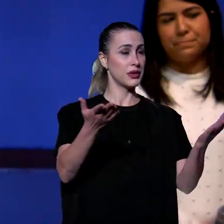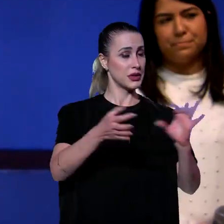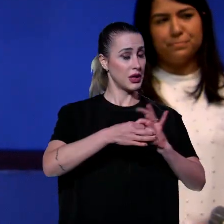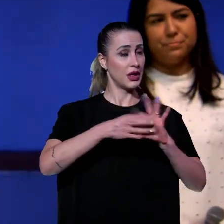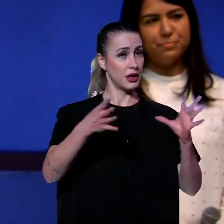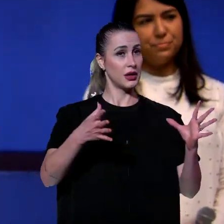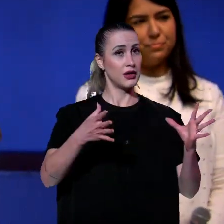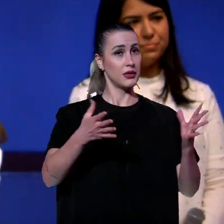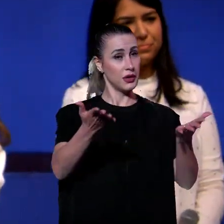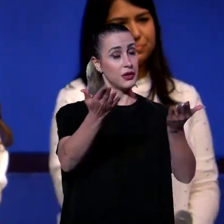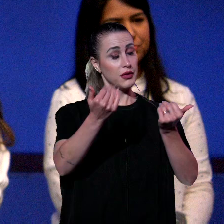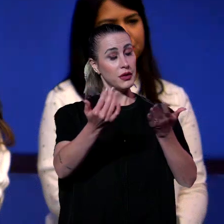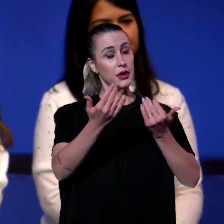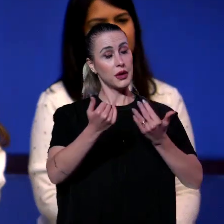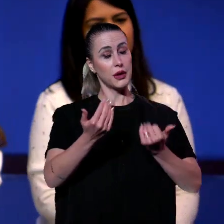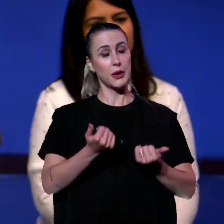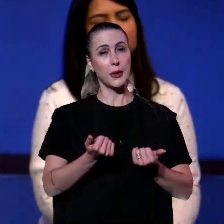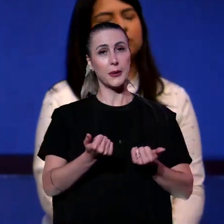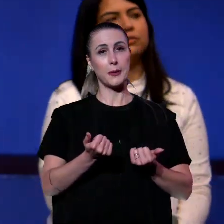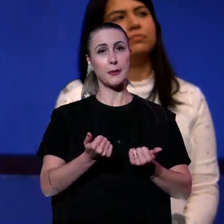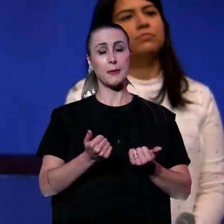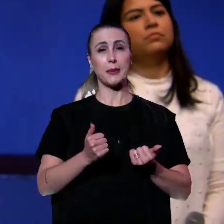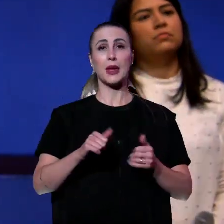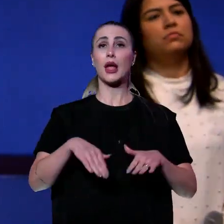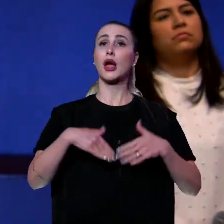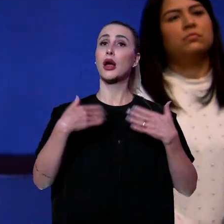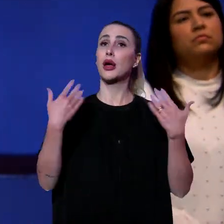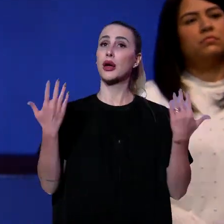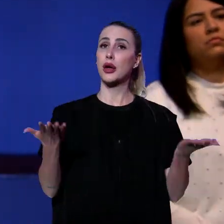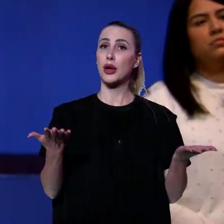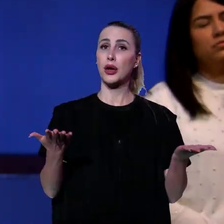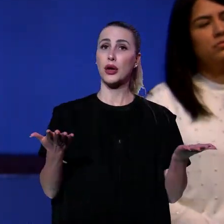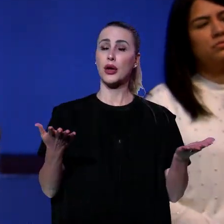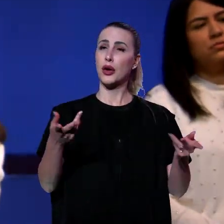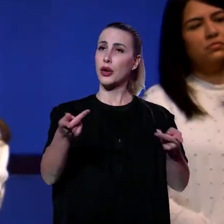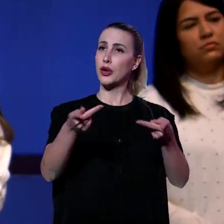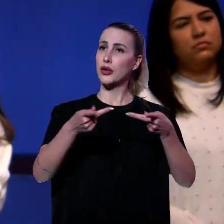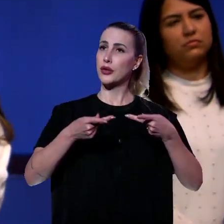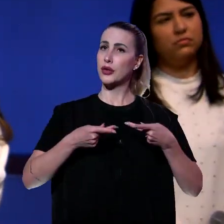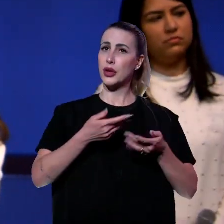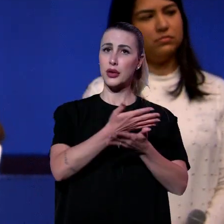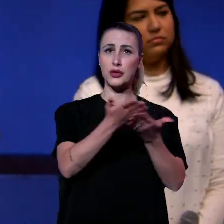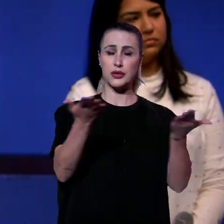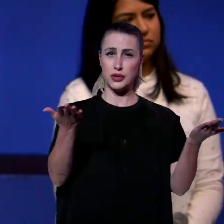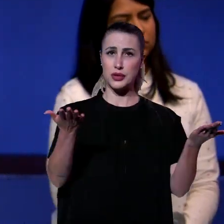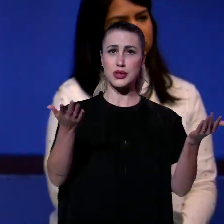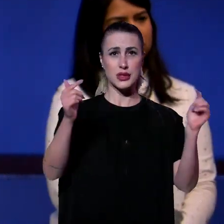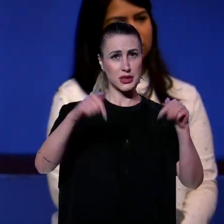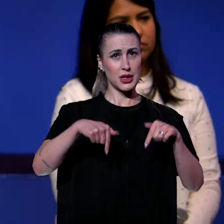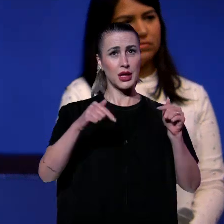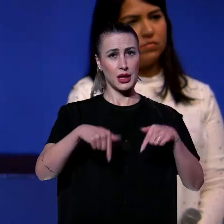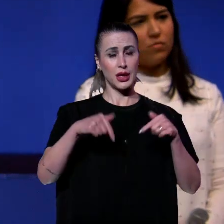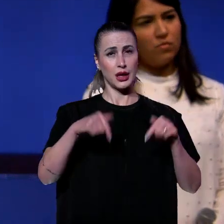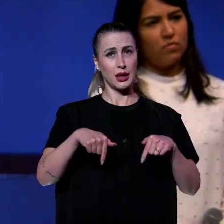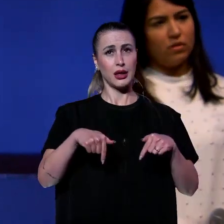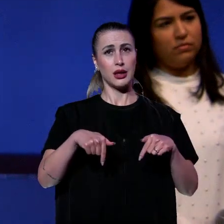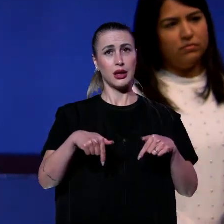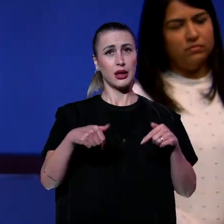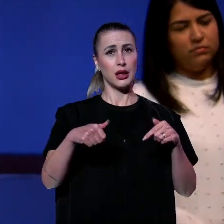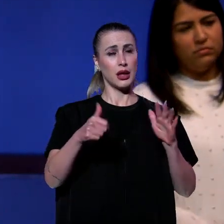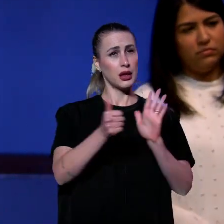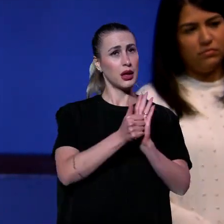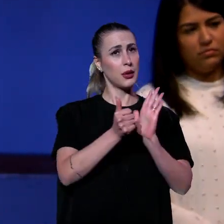convite. O próximo convite é para você que está aqui nessa igreja e você ainda não tomou uma decisão de